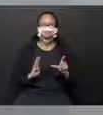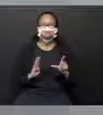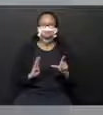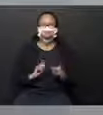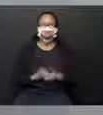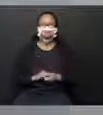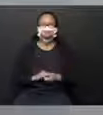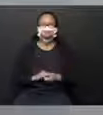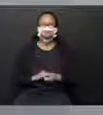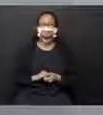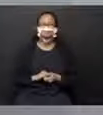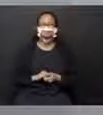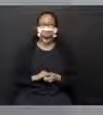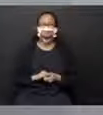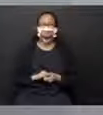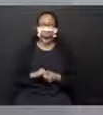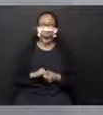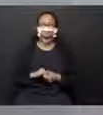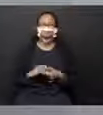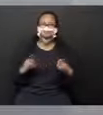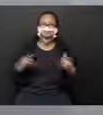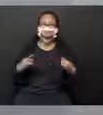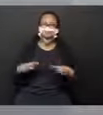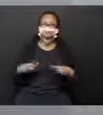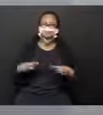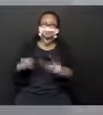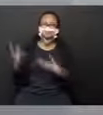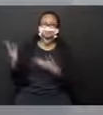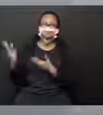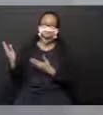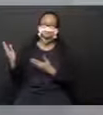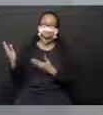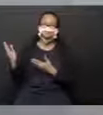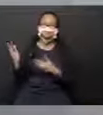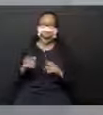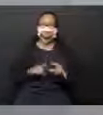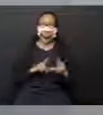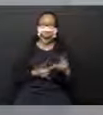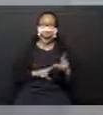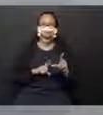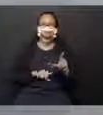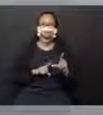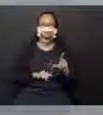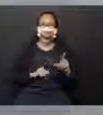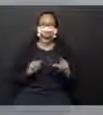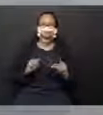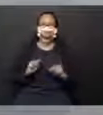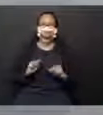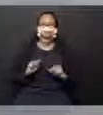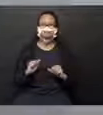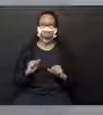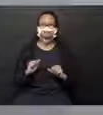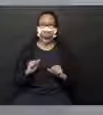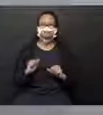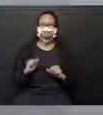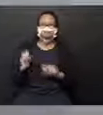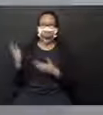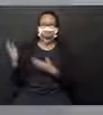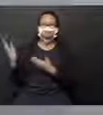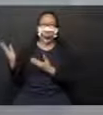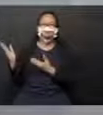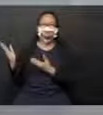forma contrária. Setinha na mesma direção. E na letra A, setinha para baixo,